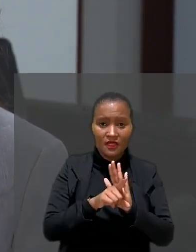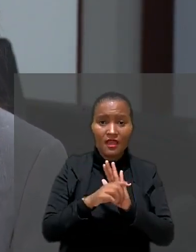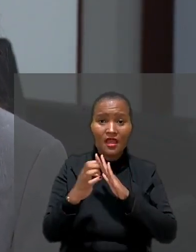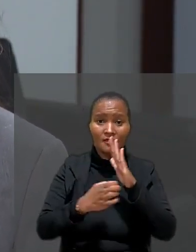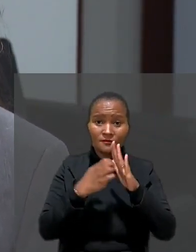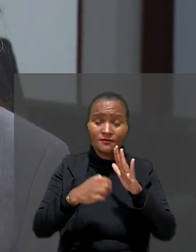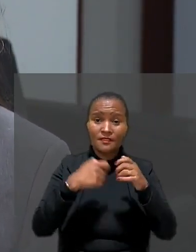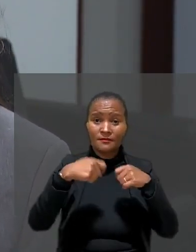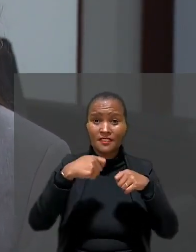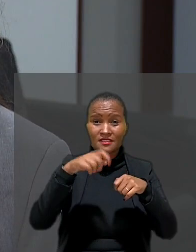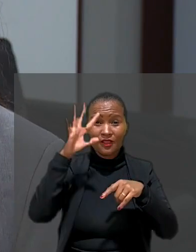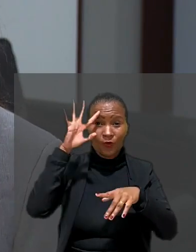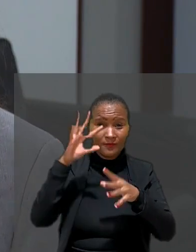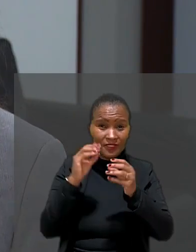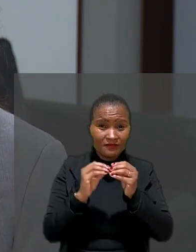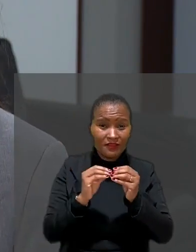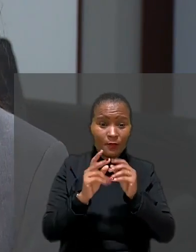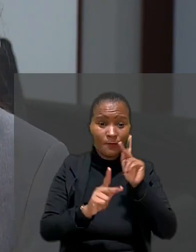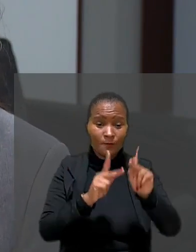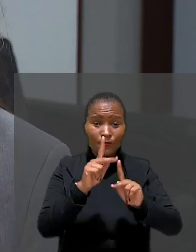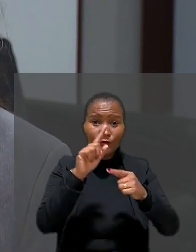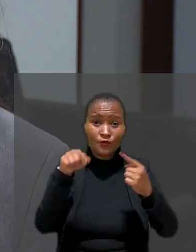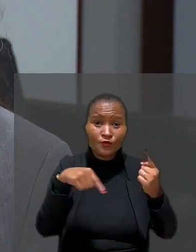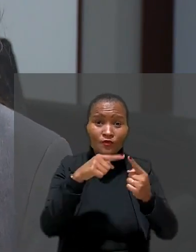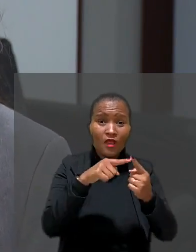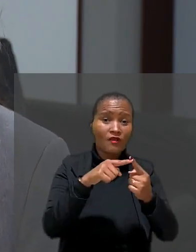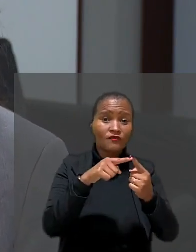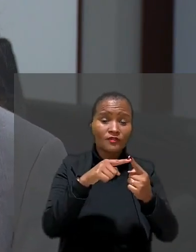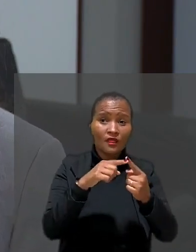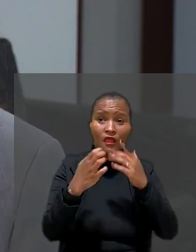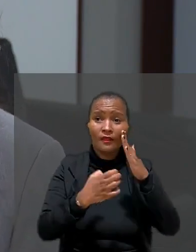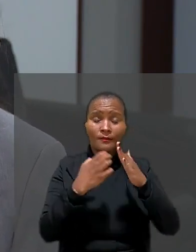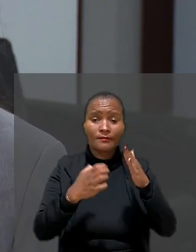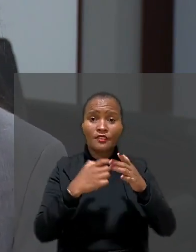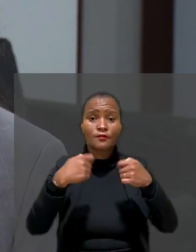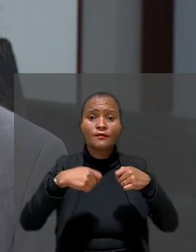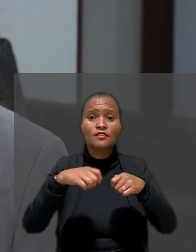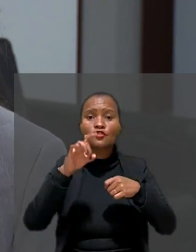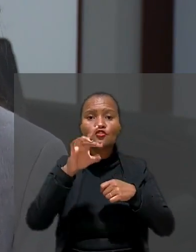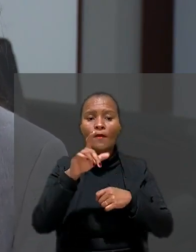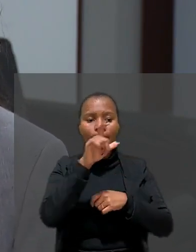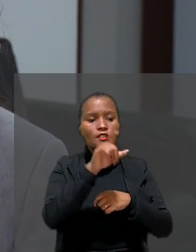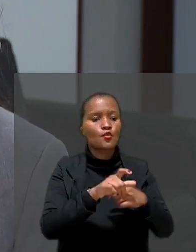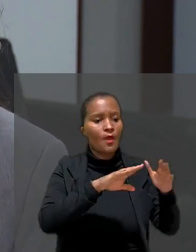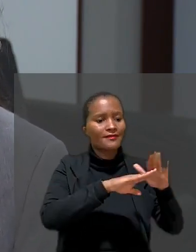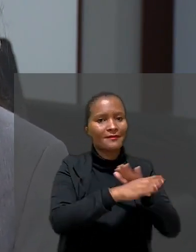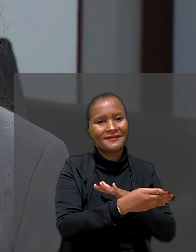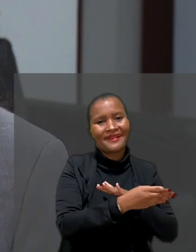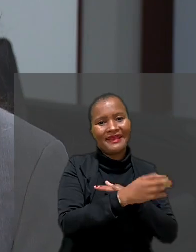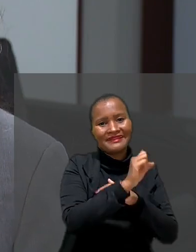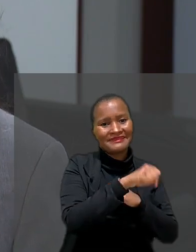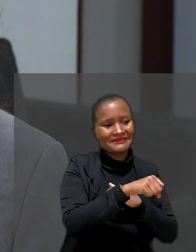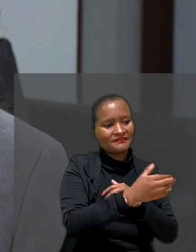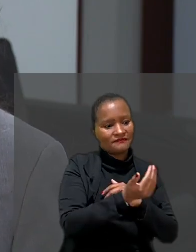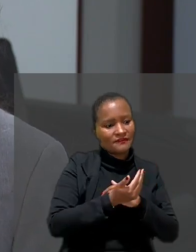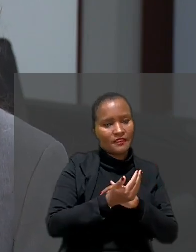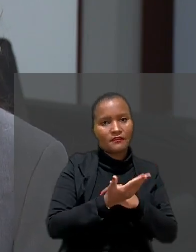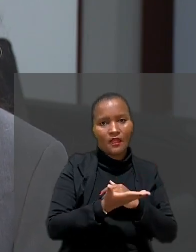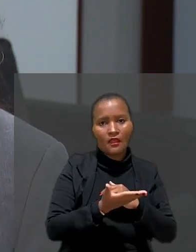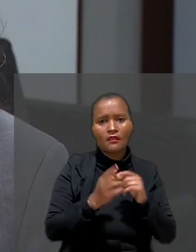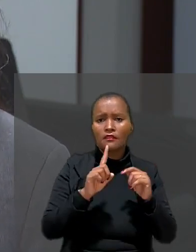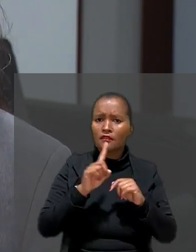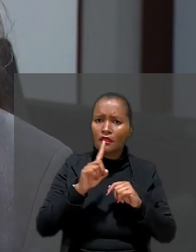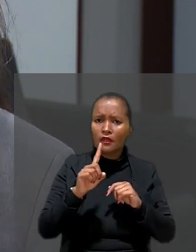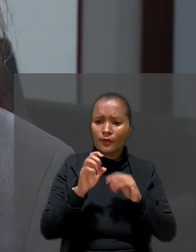necessita que as empresas não busquem só pessoas adaptadas a elas, e sim adaptem-se às condições das pessoas com